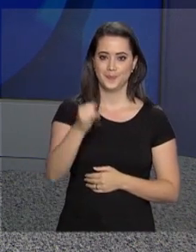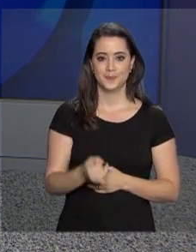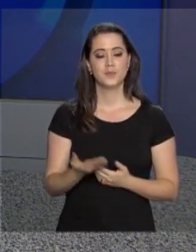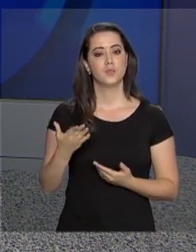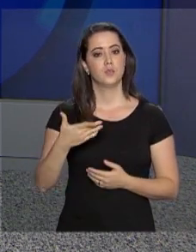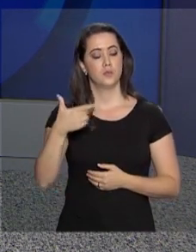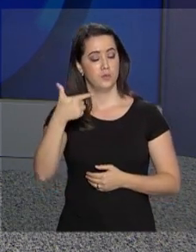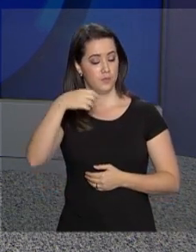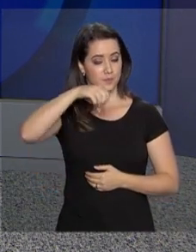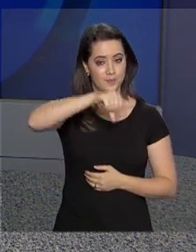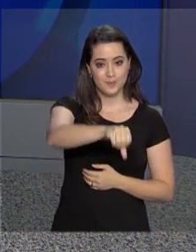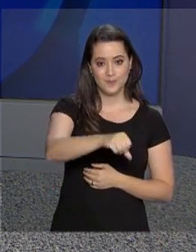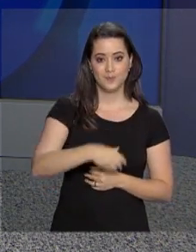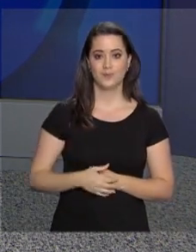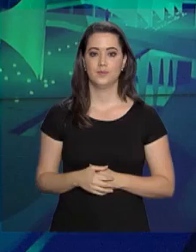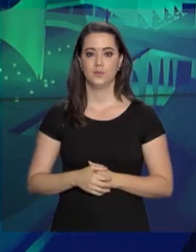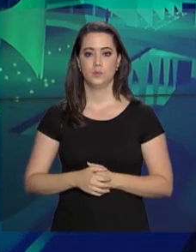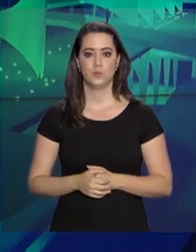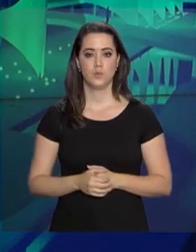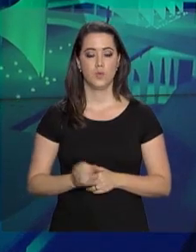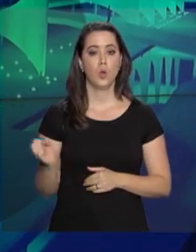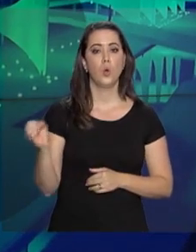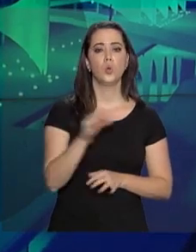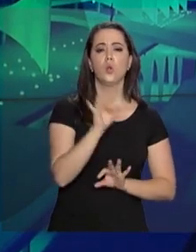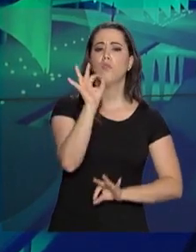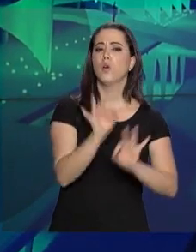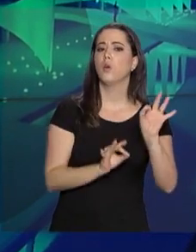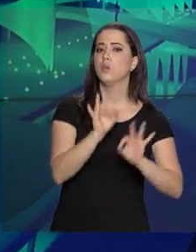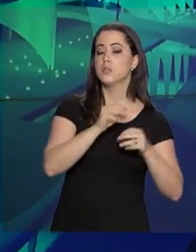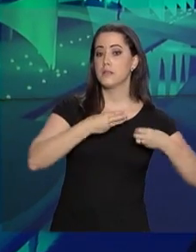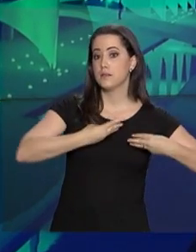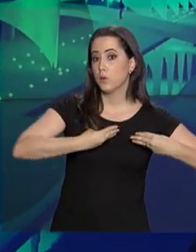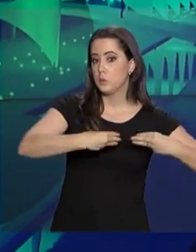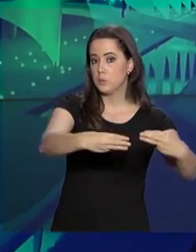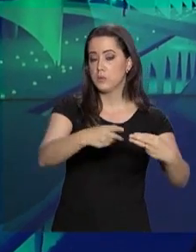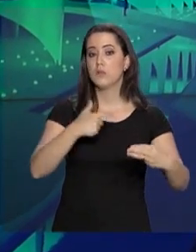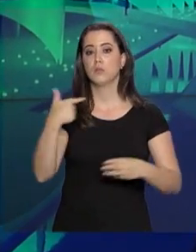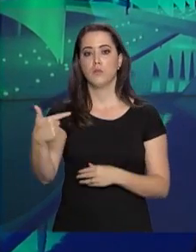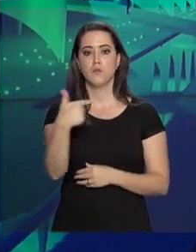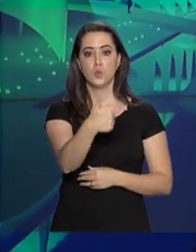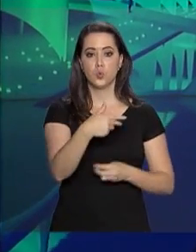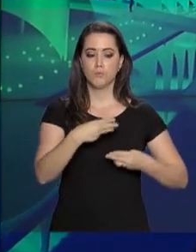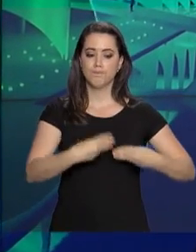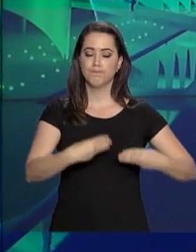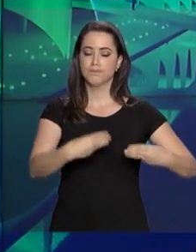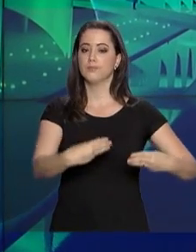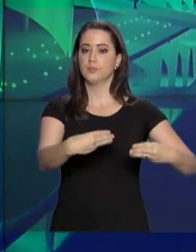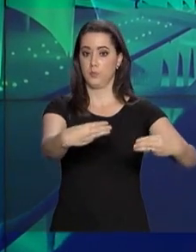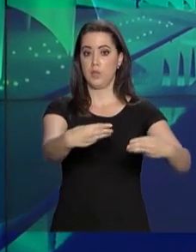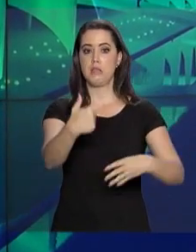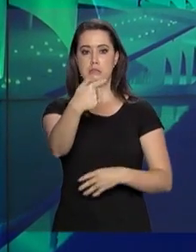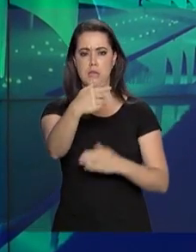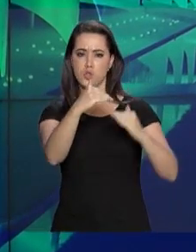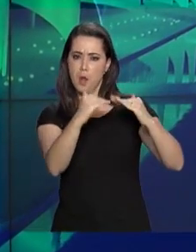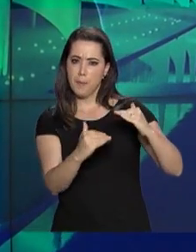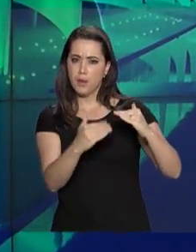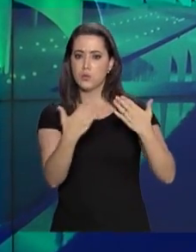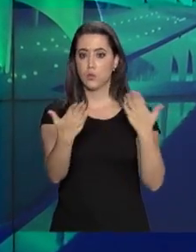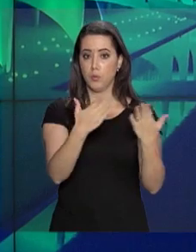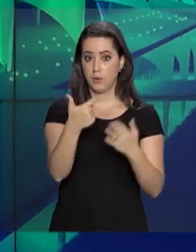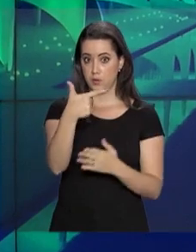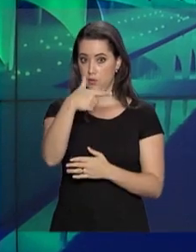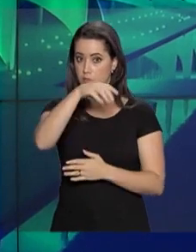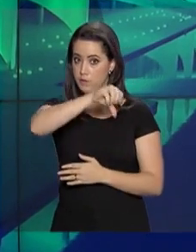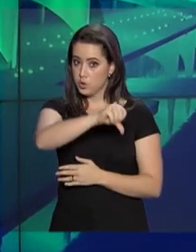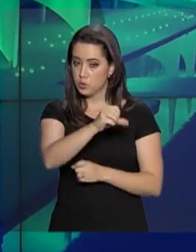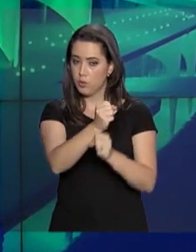janeiro de 2019. A nova estrutura dos ministérios conta com 22 pastas, 7 a menos do que os 29